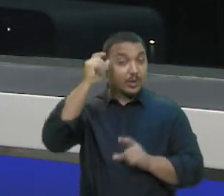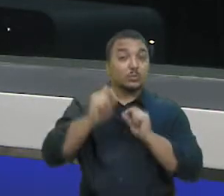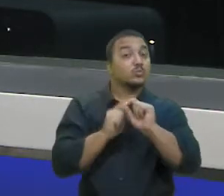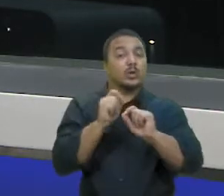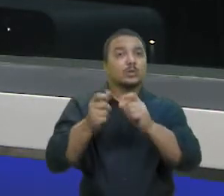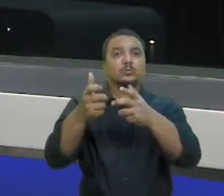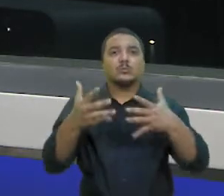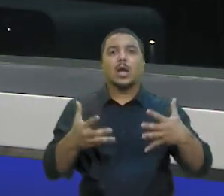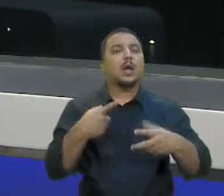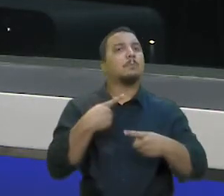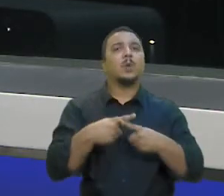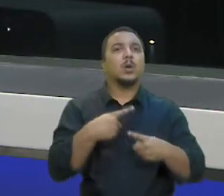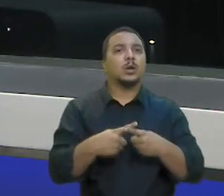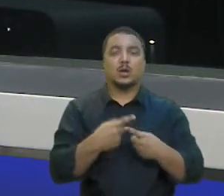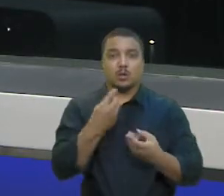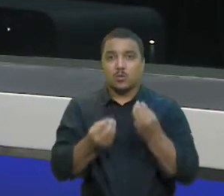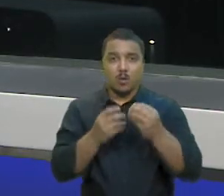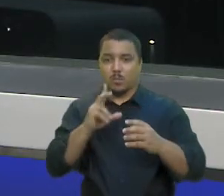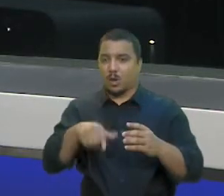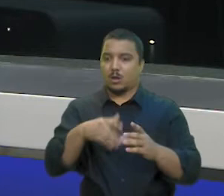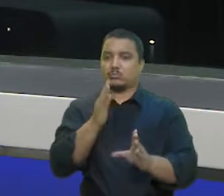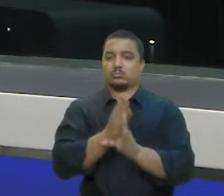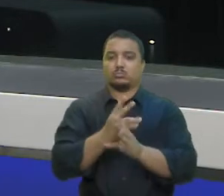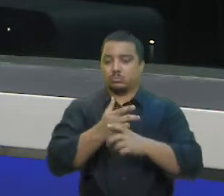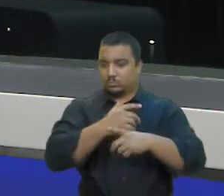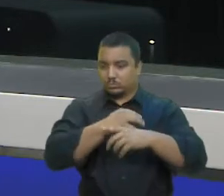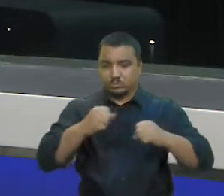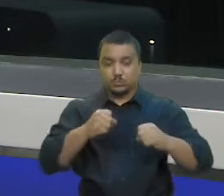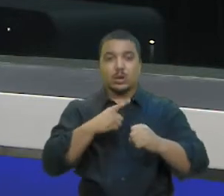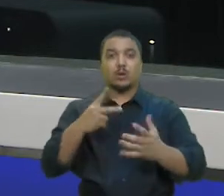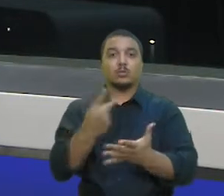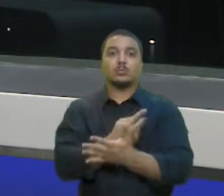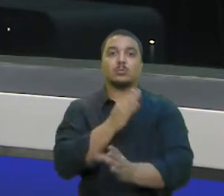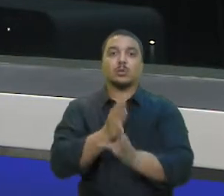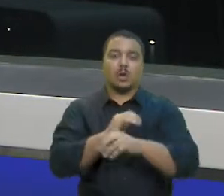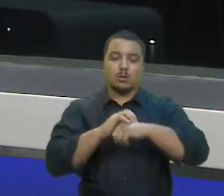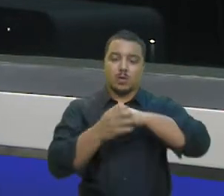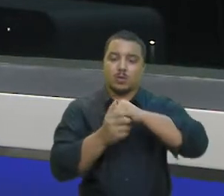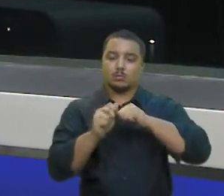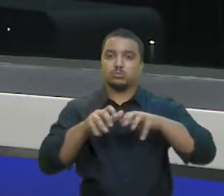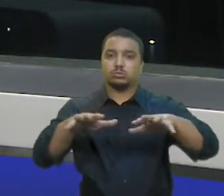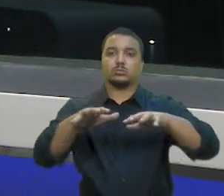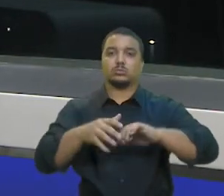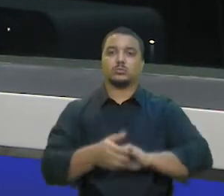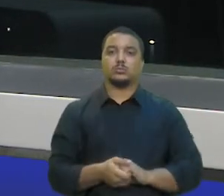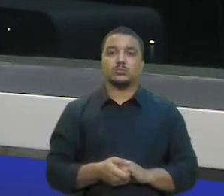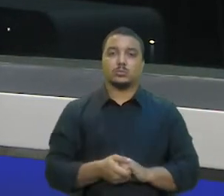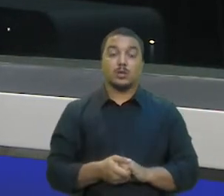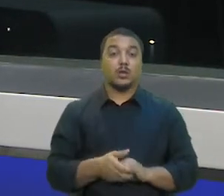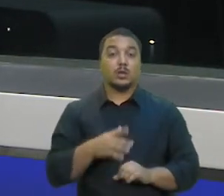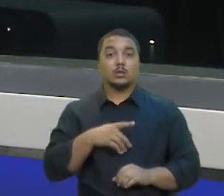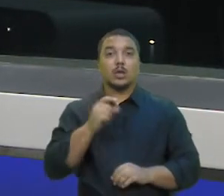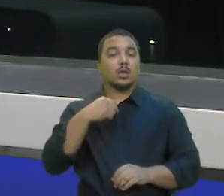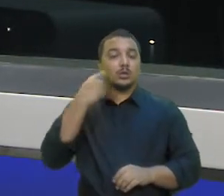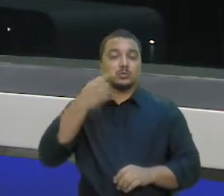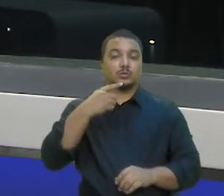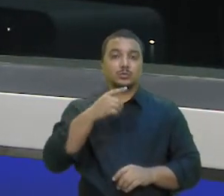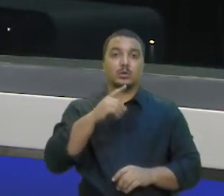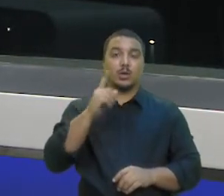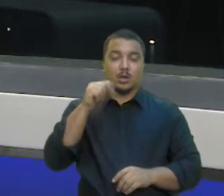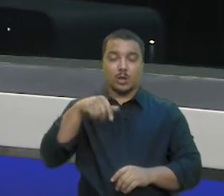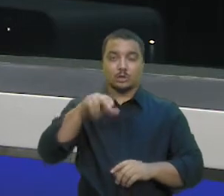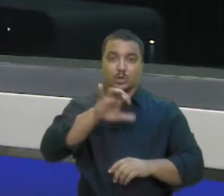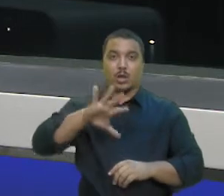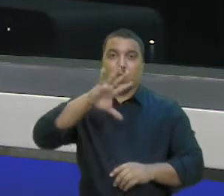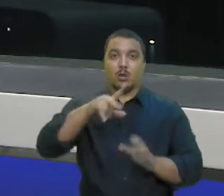justificarem as medidas restritivas adotadas em virtude do avanço da pandemia. A Advocacia Geral da União, que trabalha no